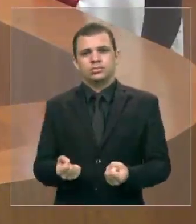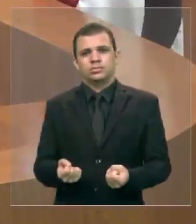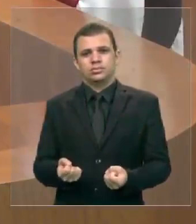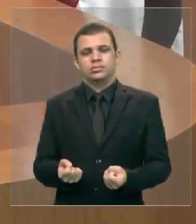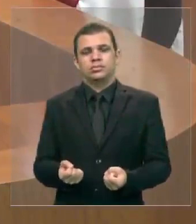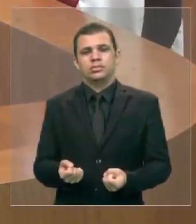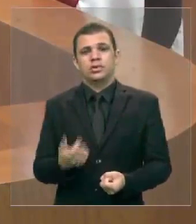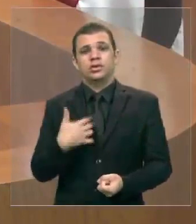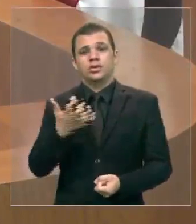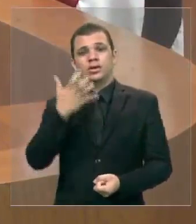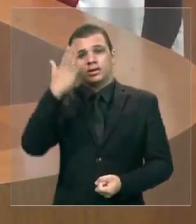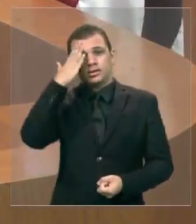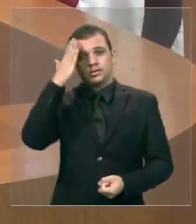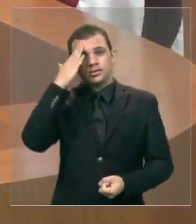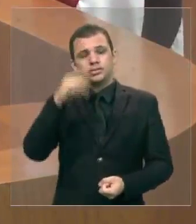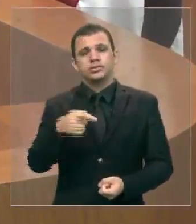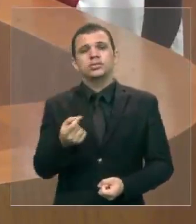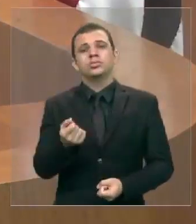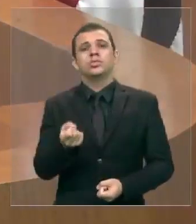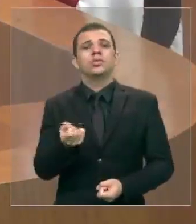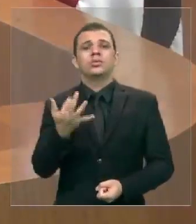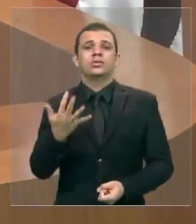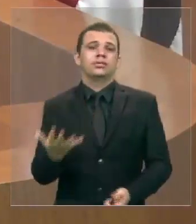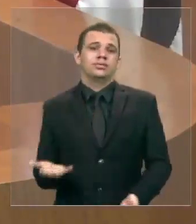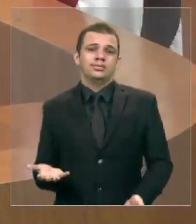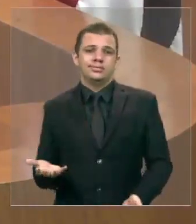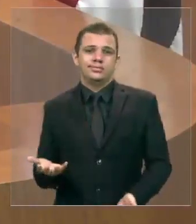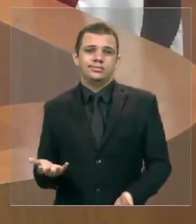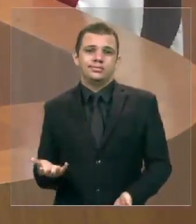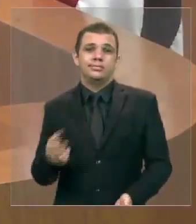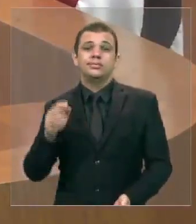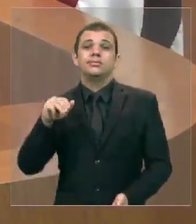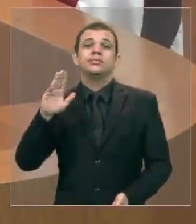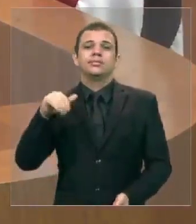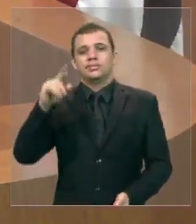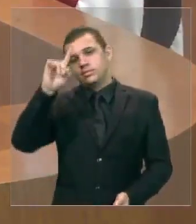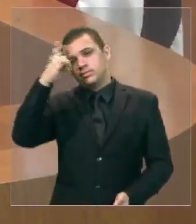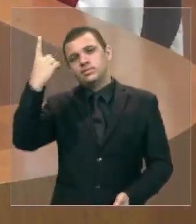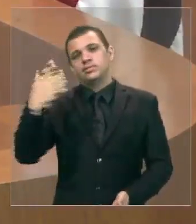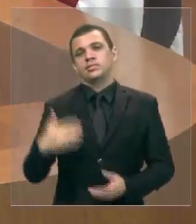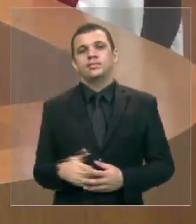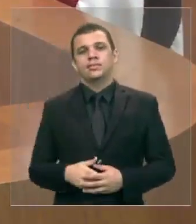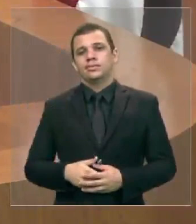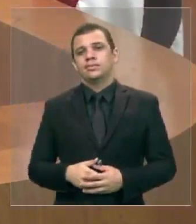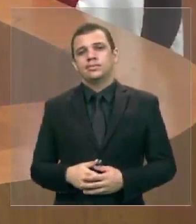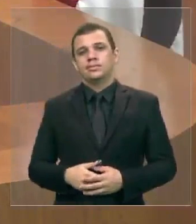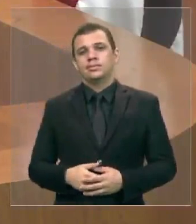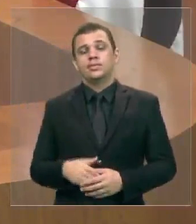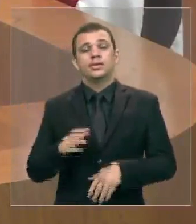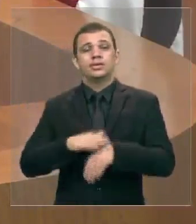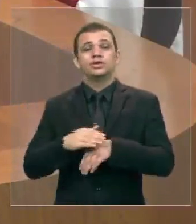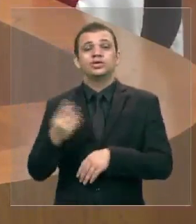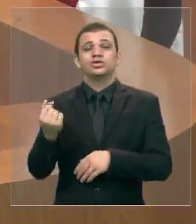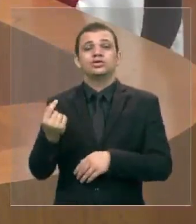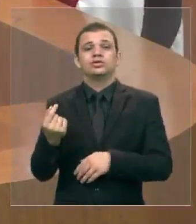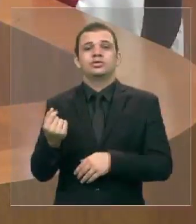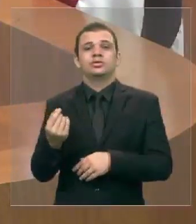Eu quero saber quanto custou, quem foi, de onde está saindo esse dinheiro,